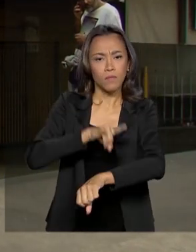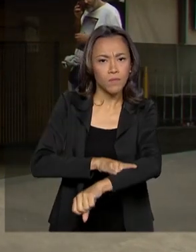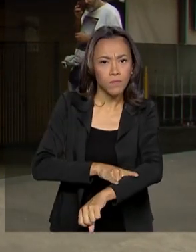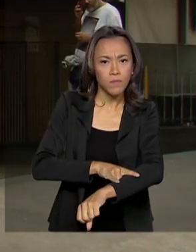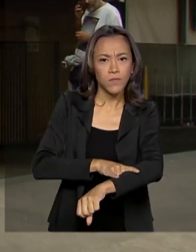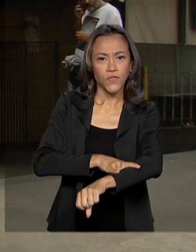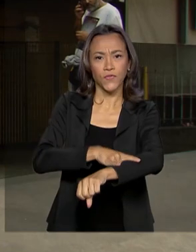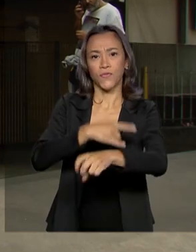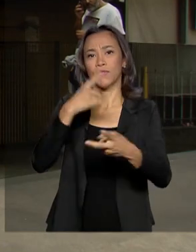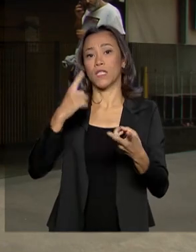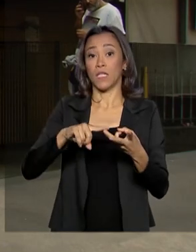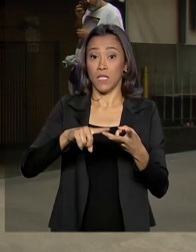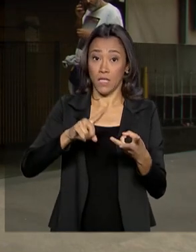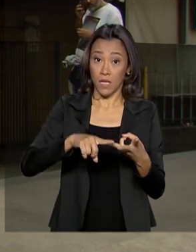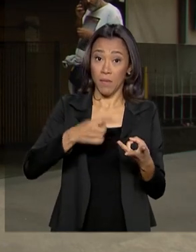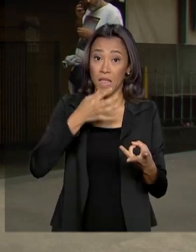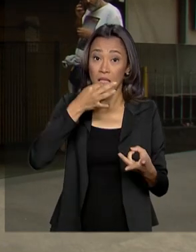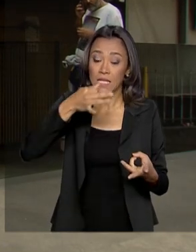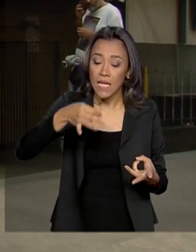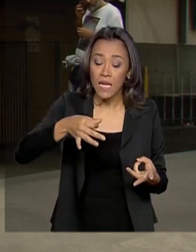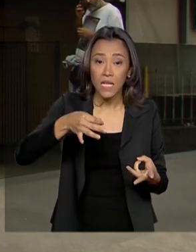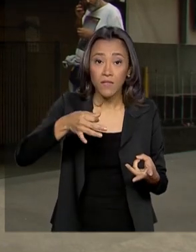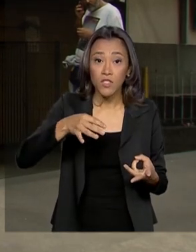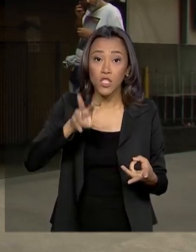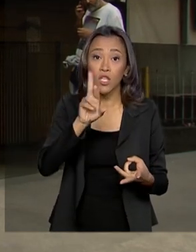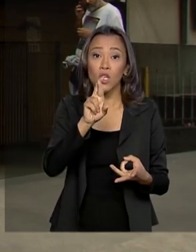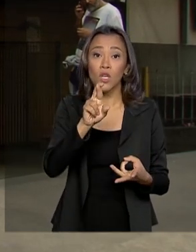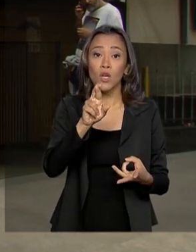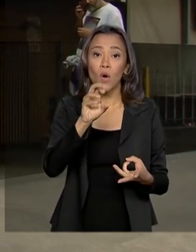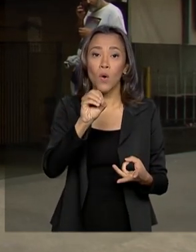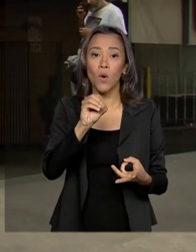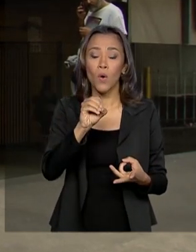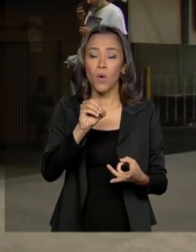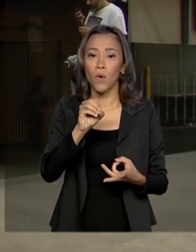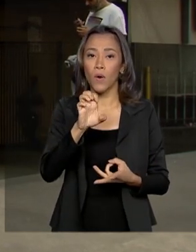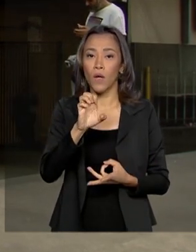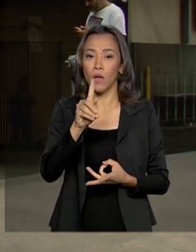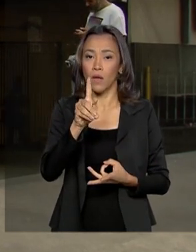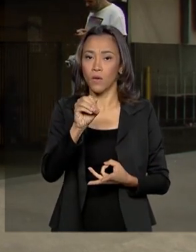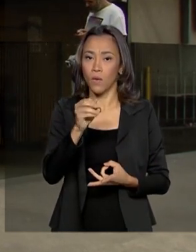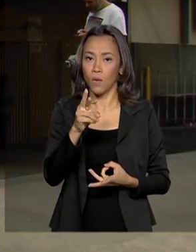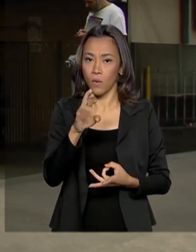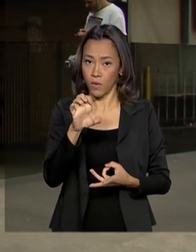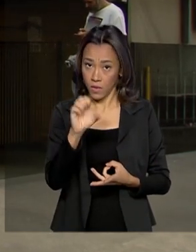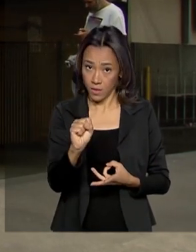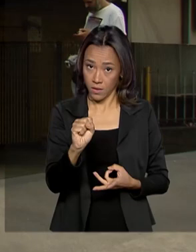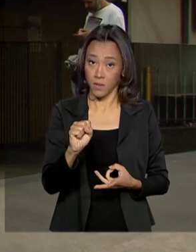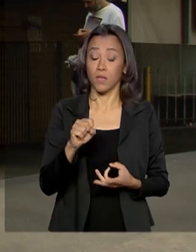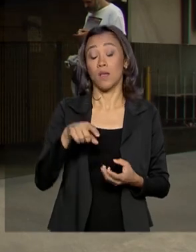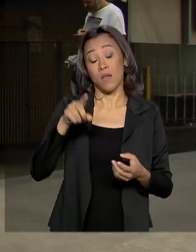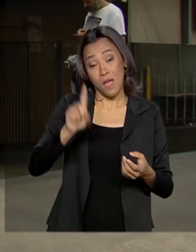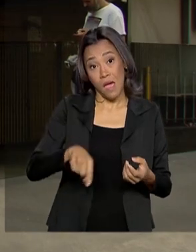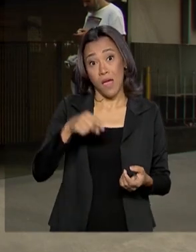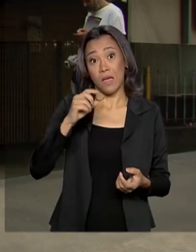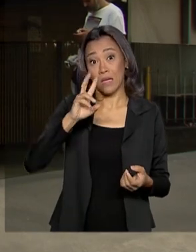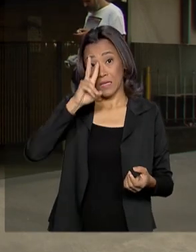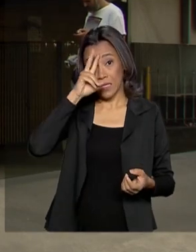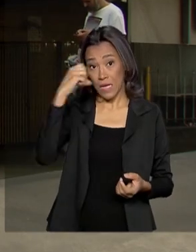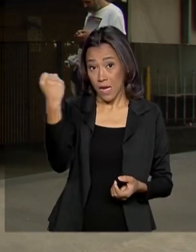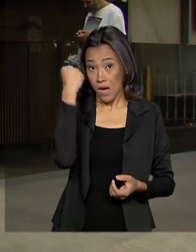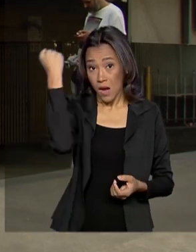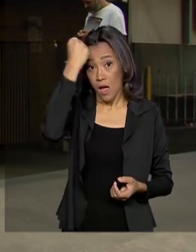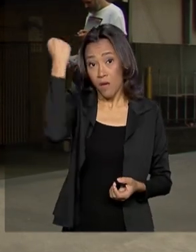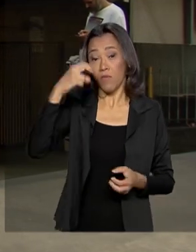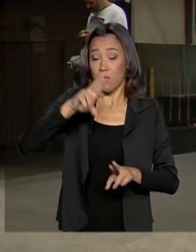roedores infectados. O Ministério da Saúde está considerando o caso como um evento de saúde pública grave devido à raridade e